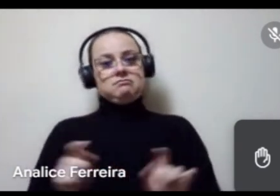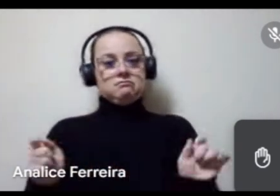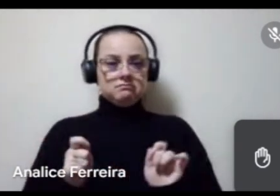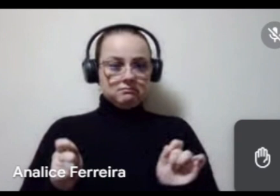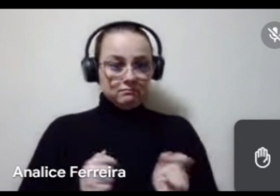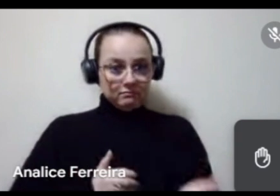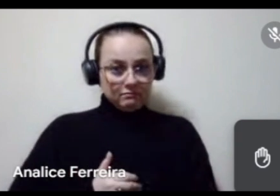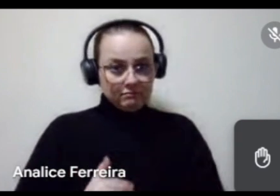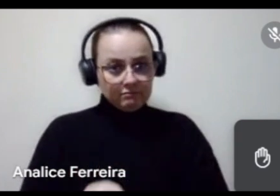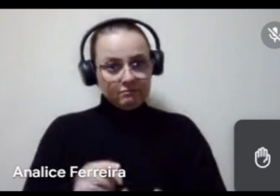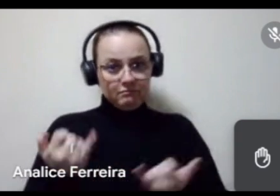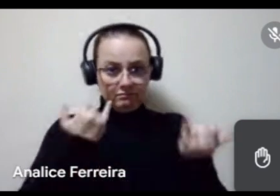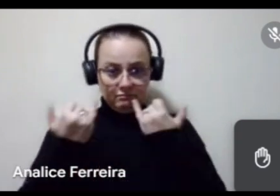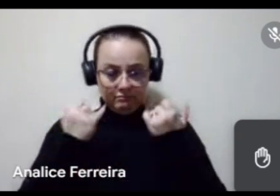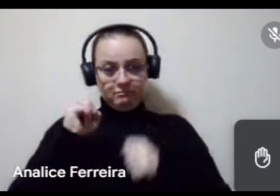a partir dessa escuta mesmo.